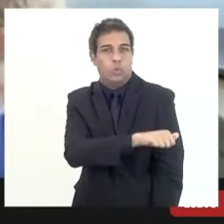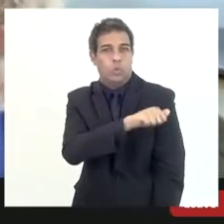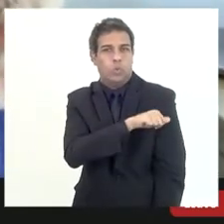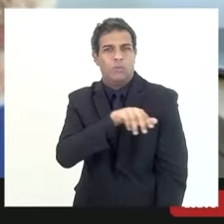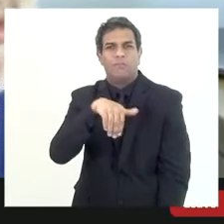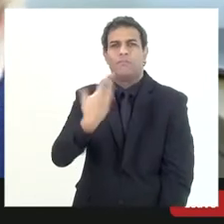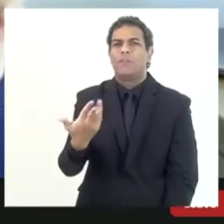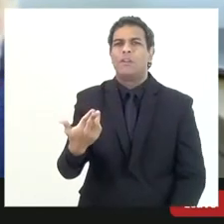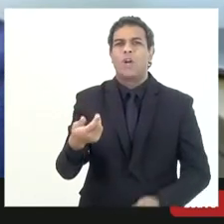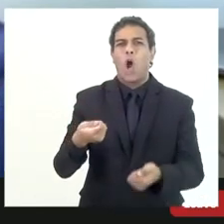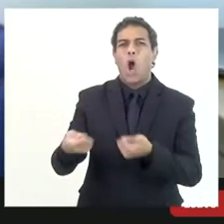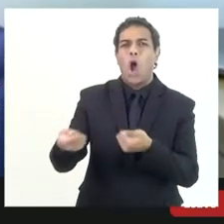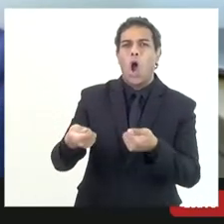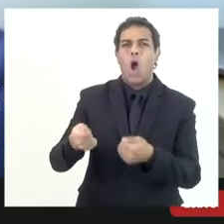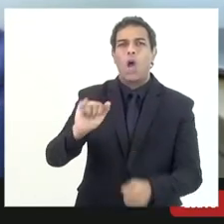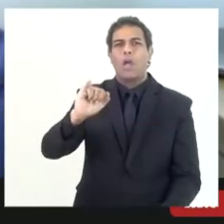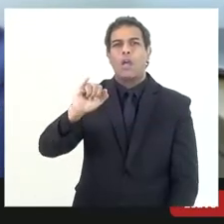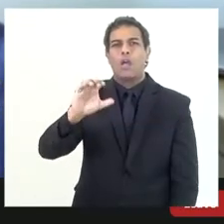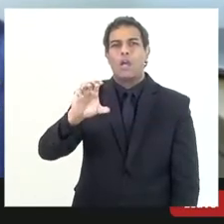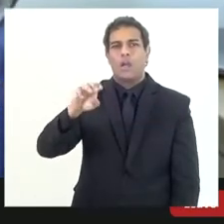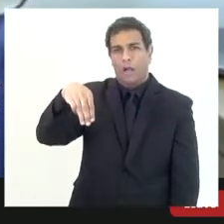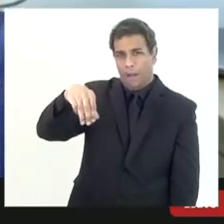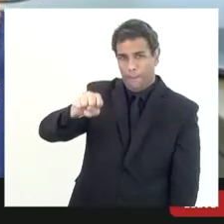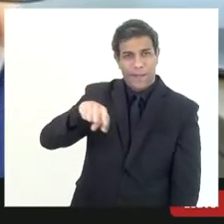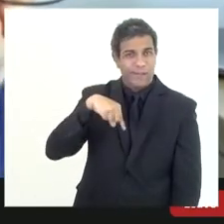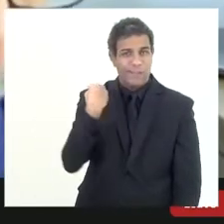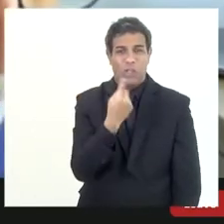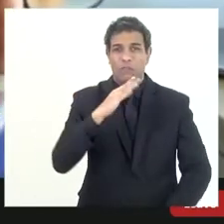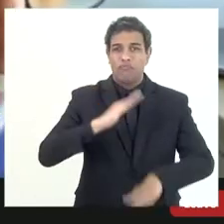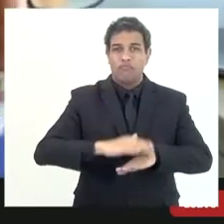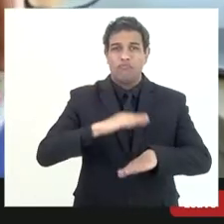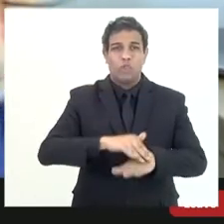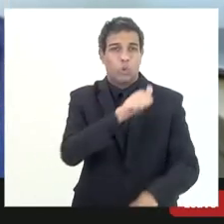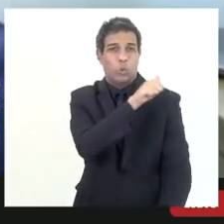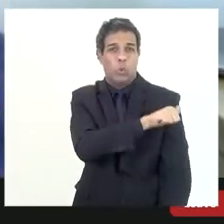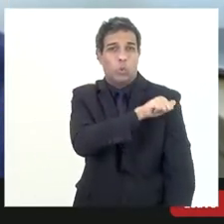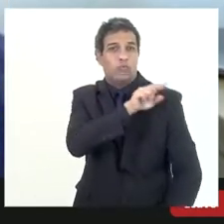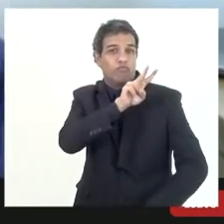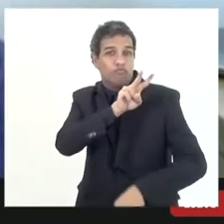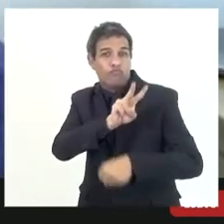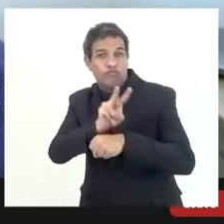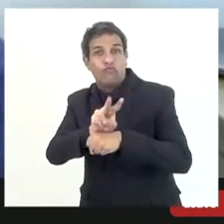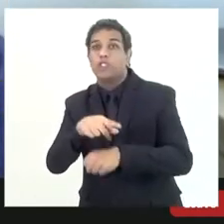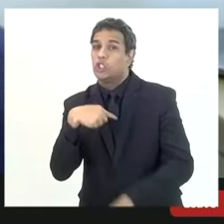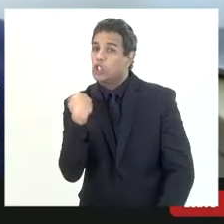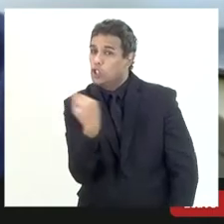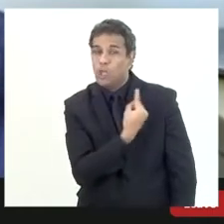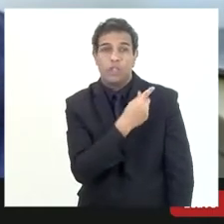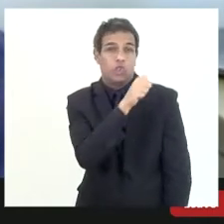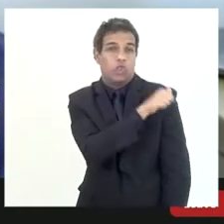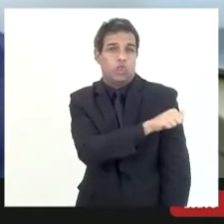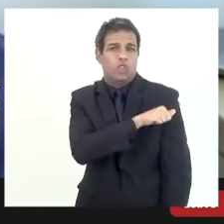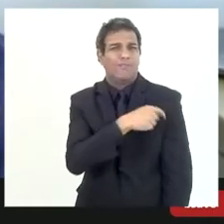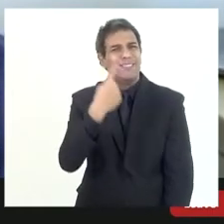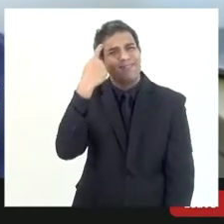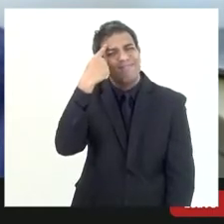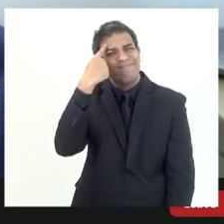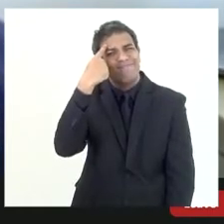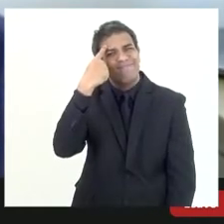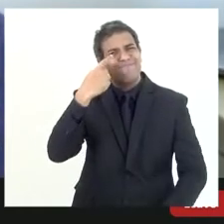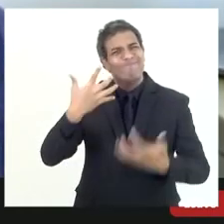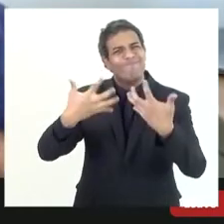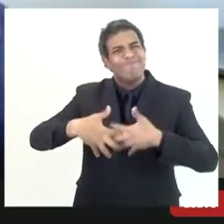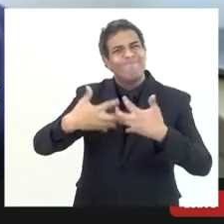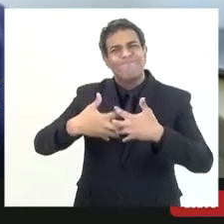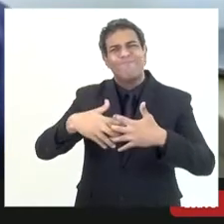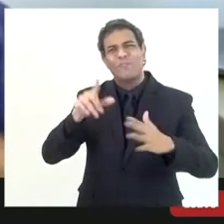o ICMS somos nós quem é o fisco somos nós aí eu me pergunto é